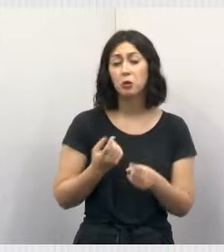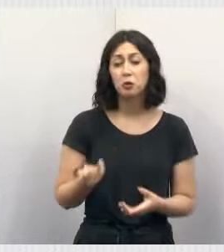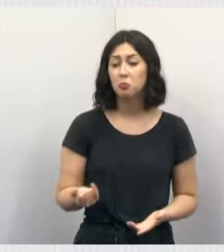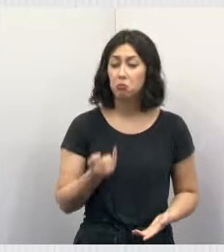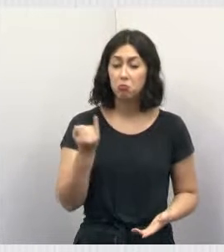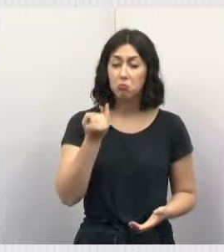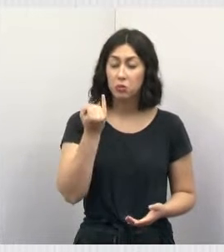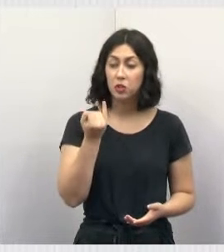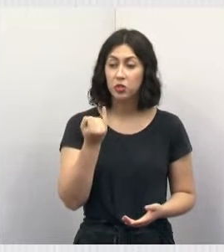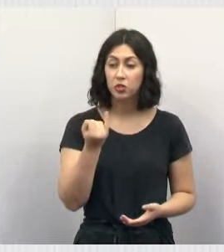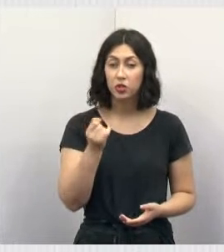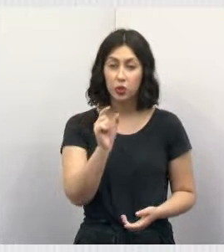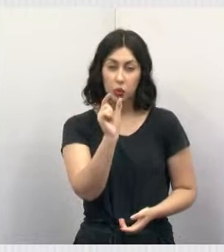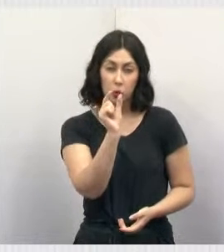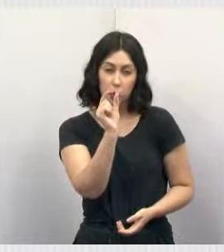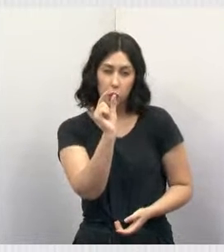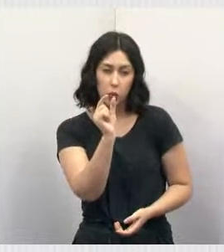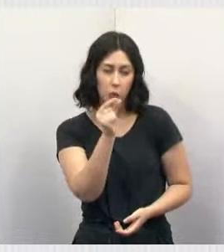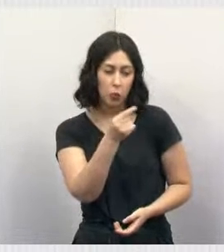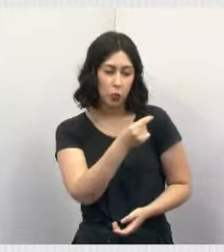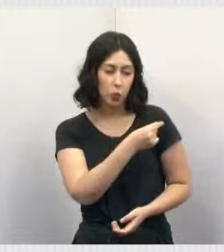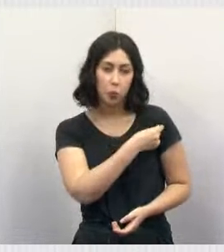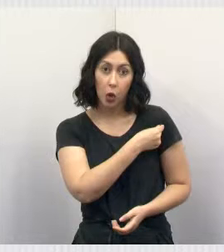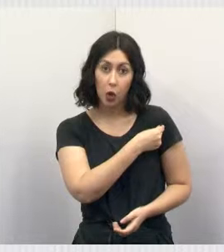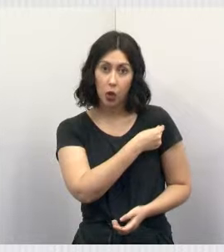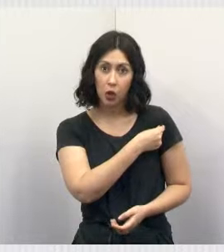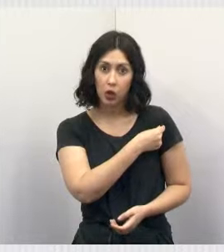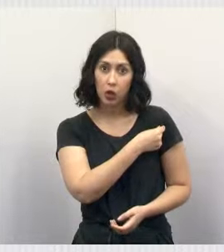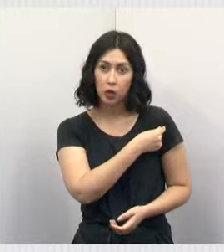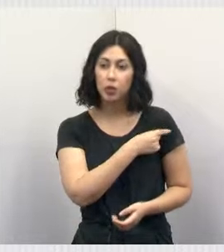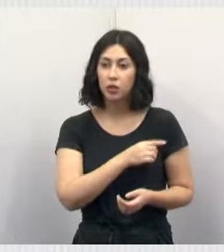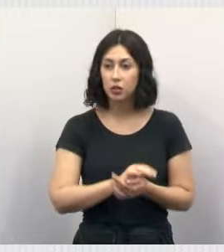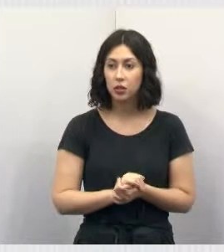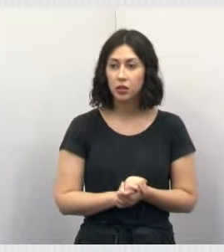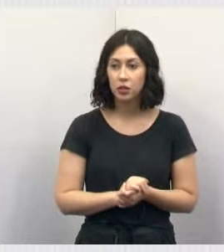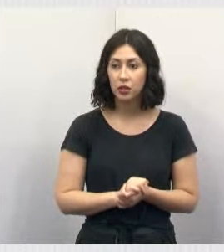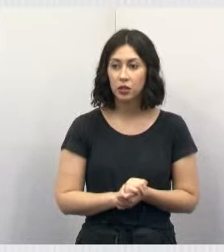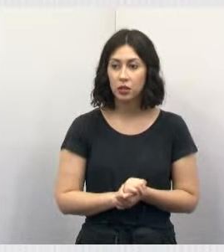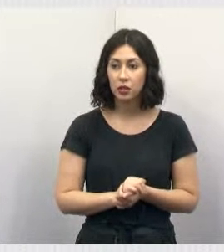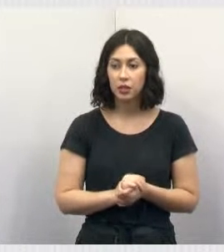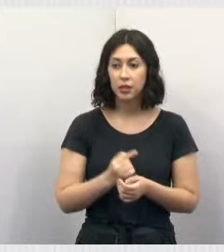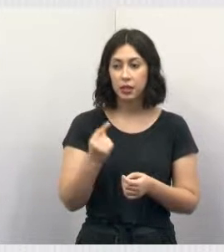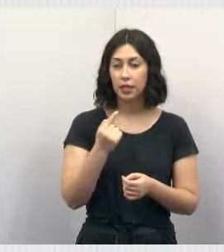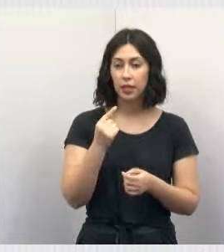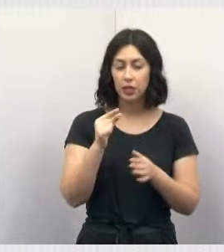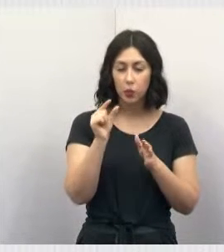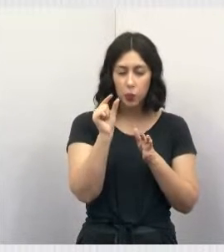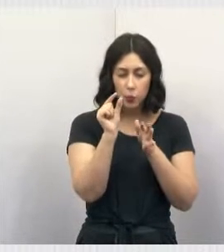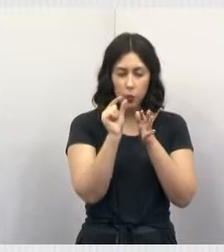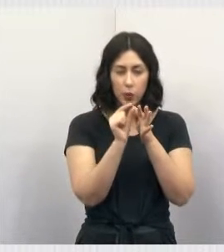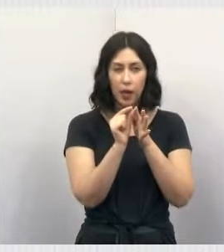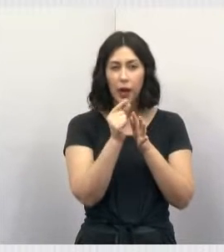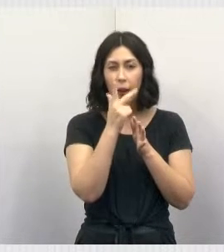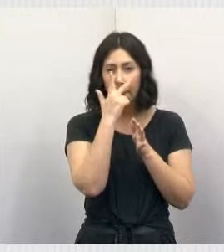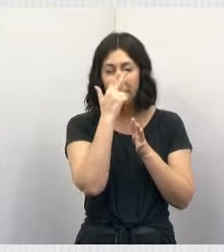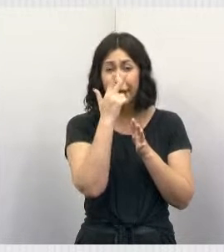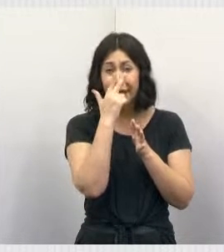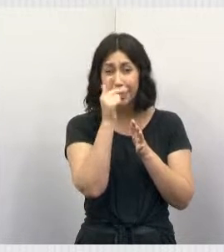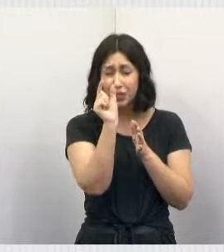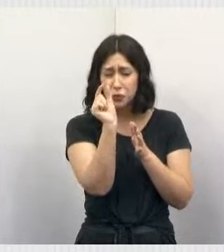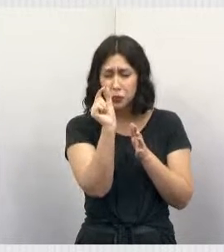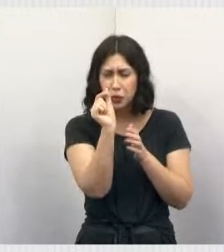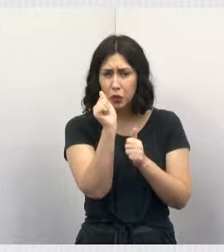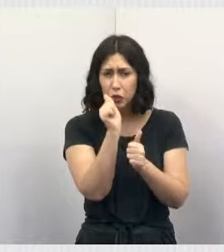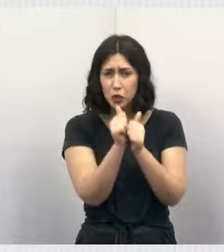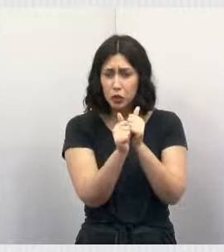Então, o microchip é um chip eletrônico posicionado dentro de um cilindro de ar, quase de tamanho de um grão de arroz.